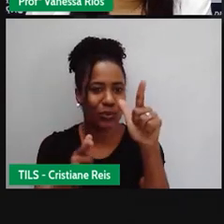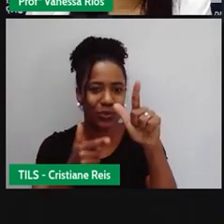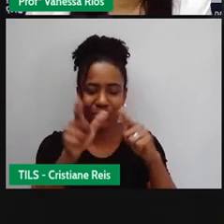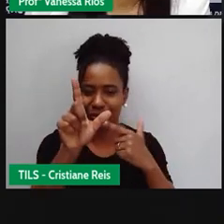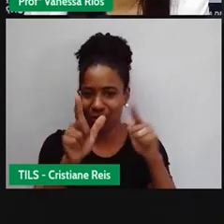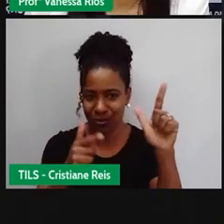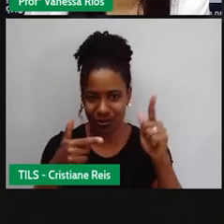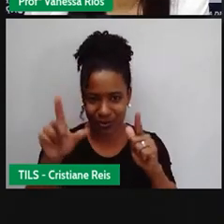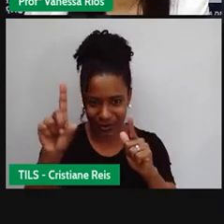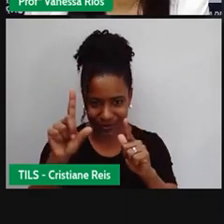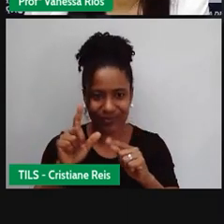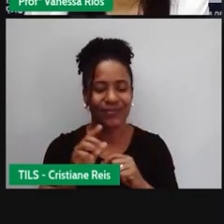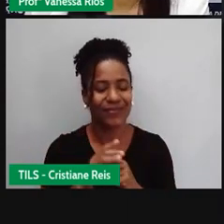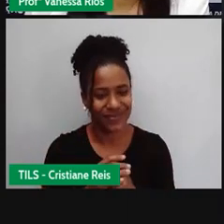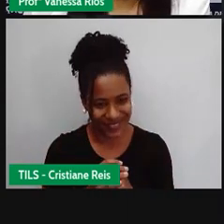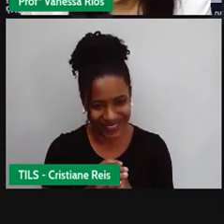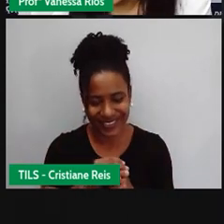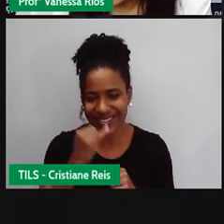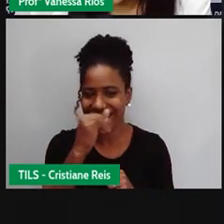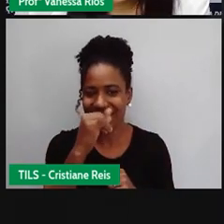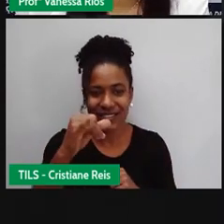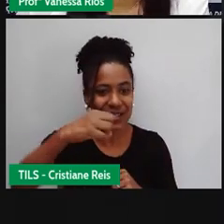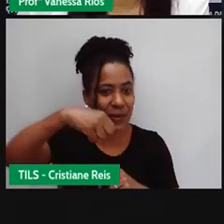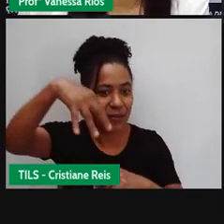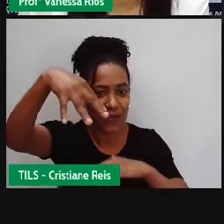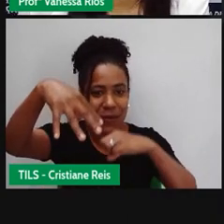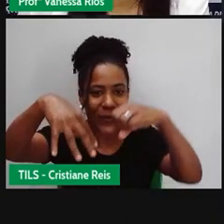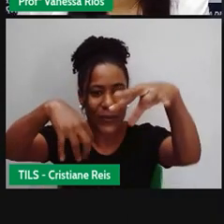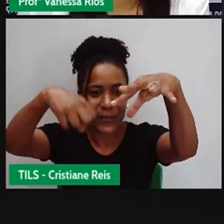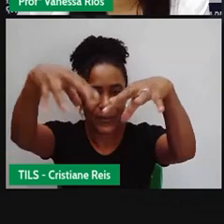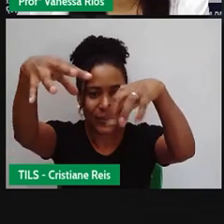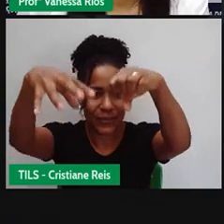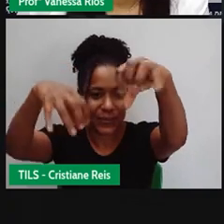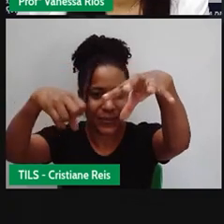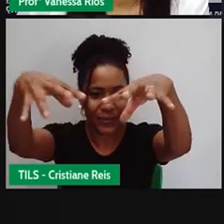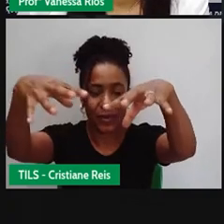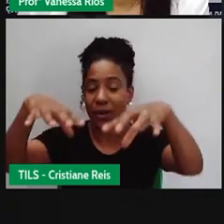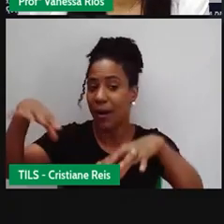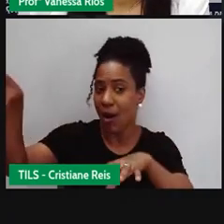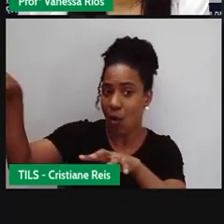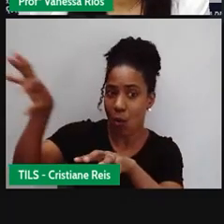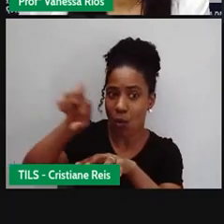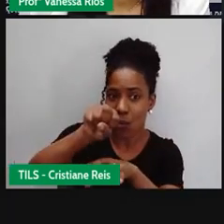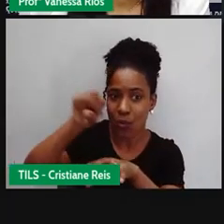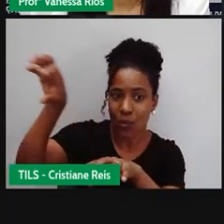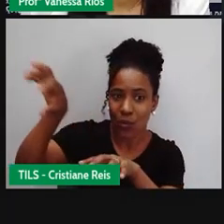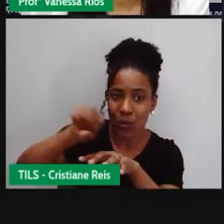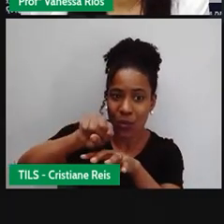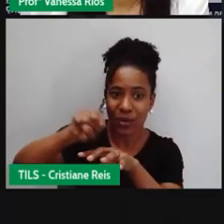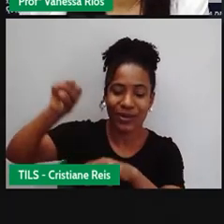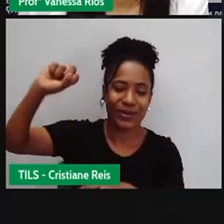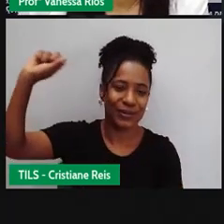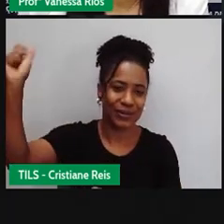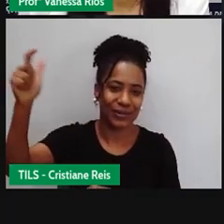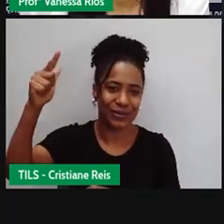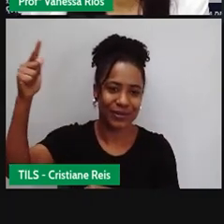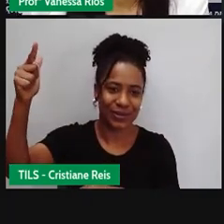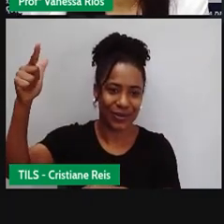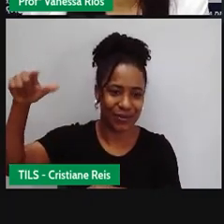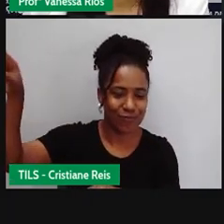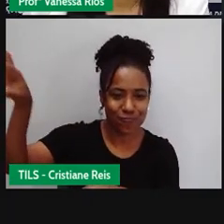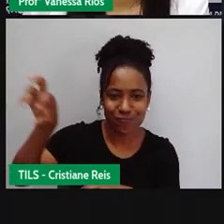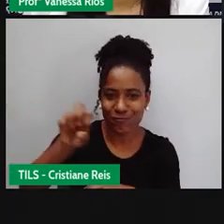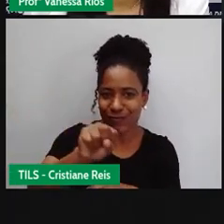que precisam aí da energia elétrica. E que usam a energia do sol para ajudar a manutenção e a